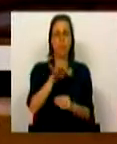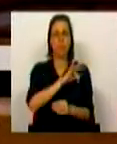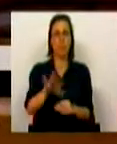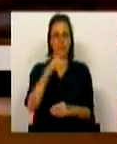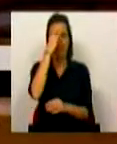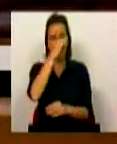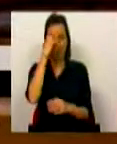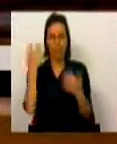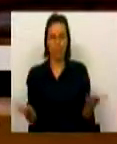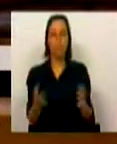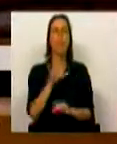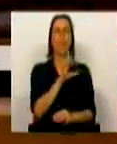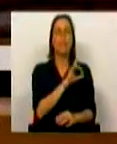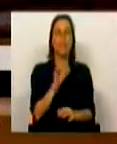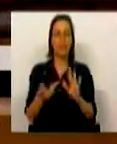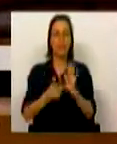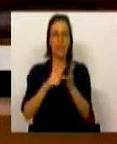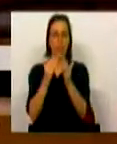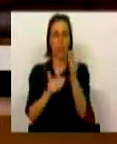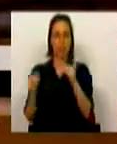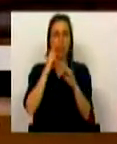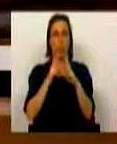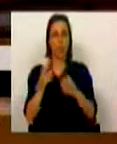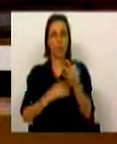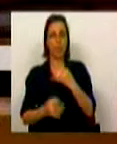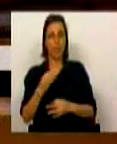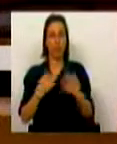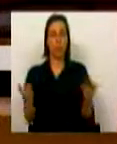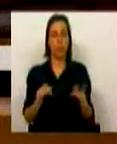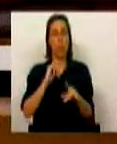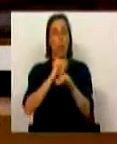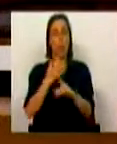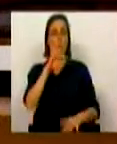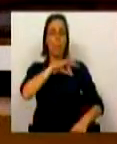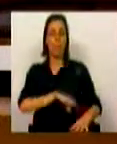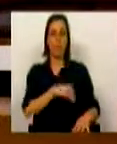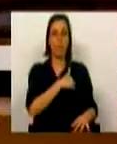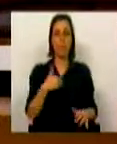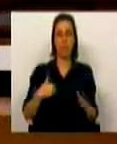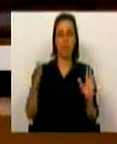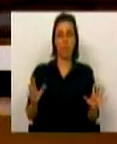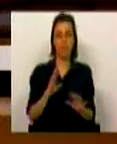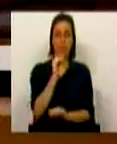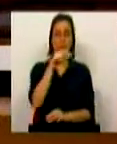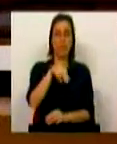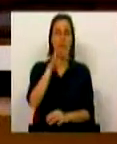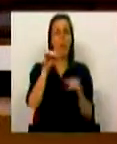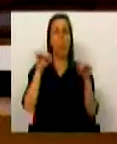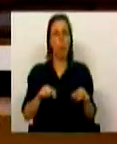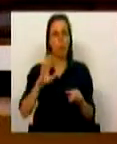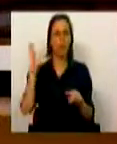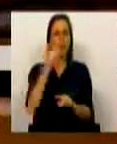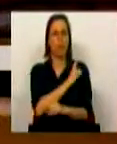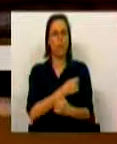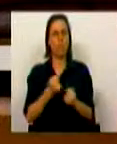enfermeiros, mais 600 técnicos superiores de diagnóstica e terapêutica, entre outros profissionais de saúde. O SNS tem hoje a maior